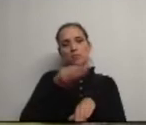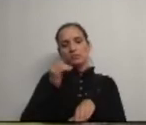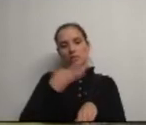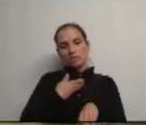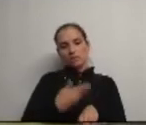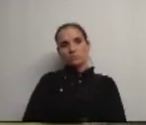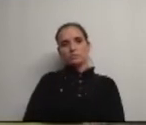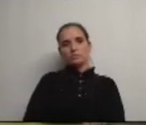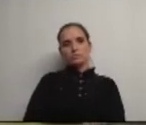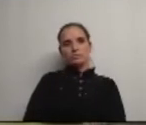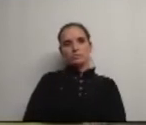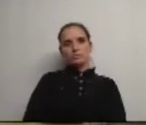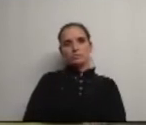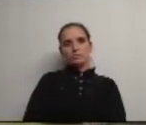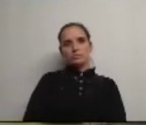faz favor